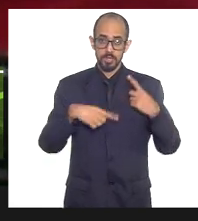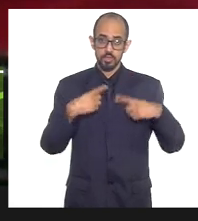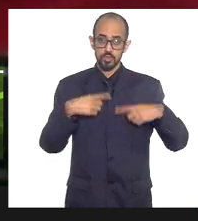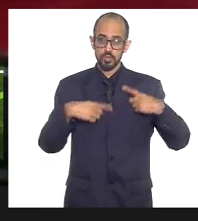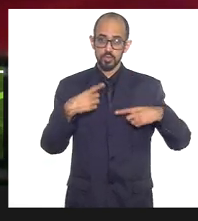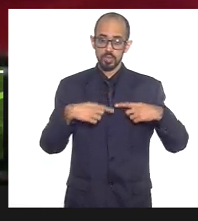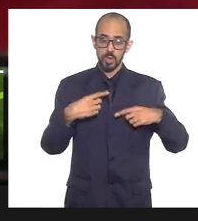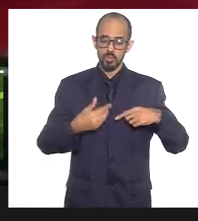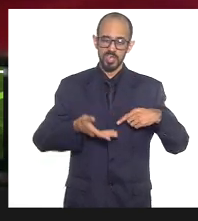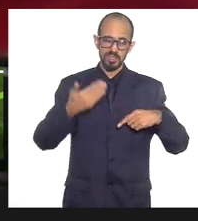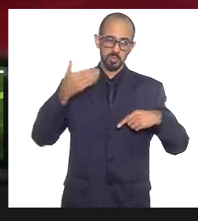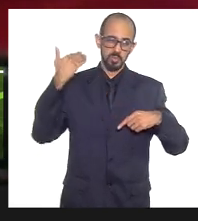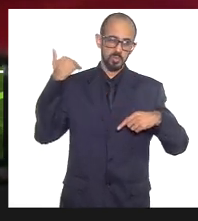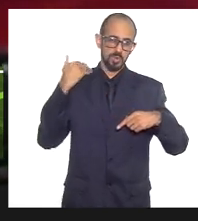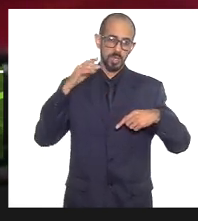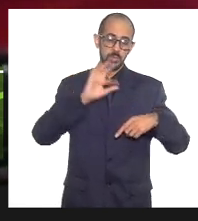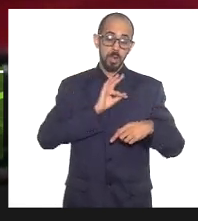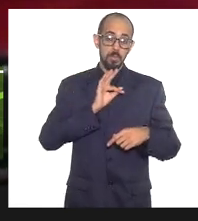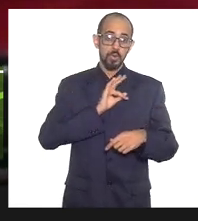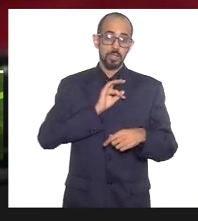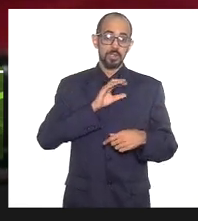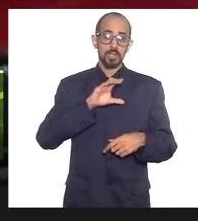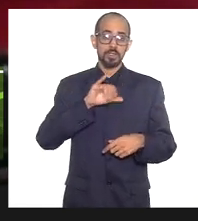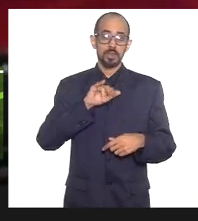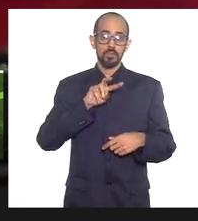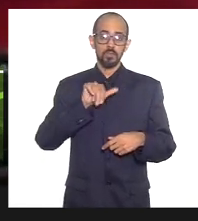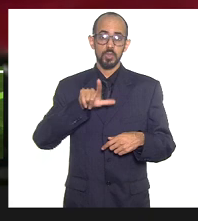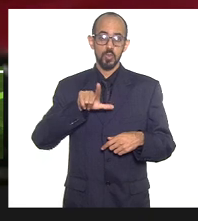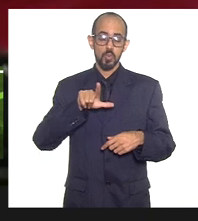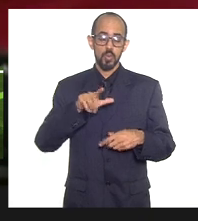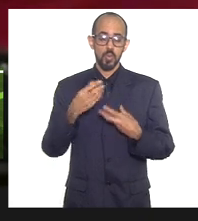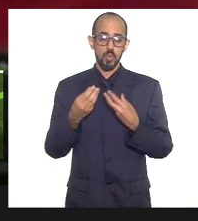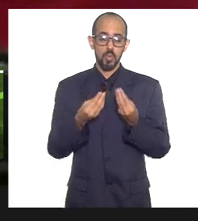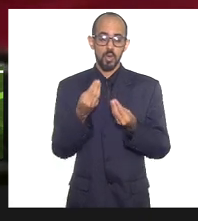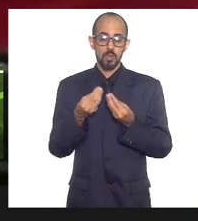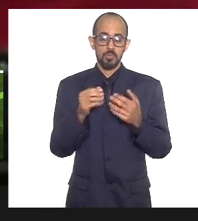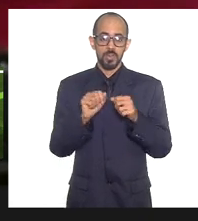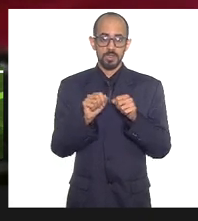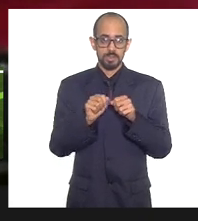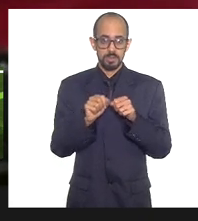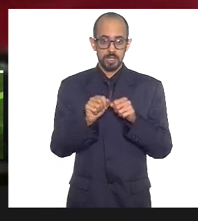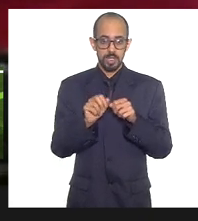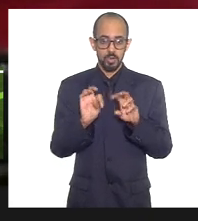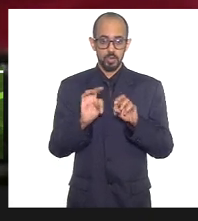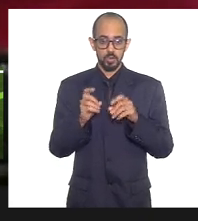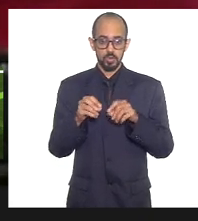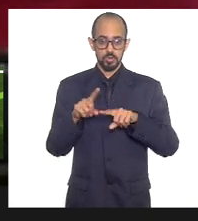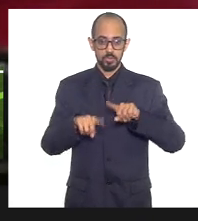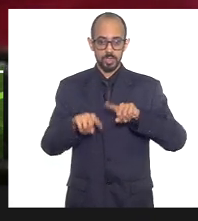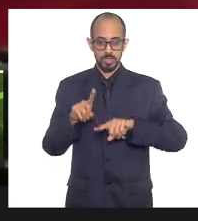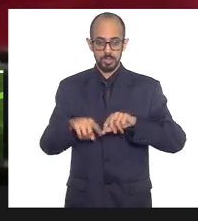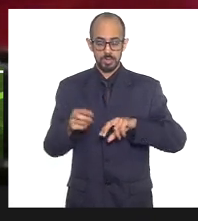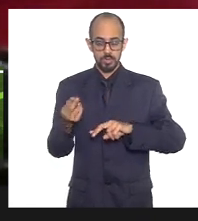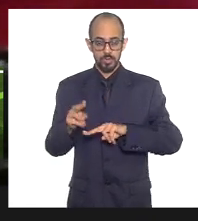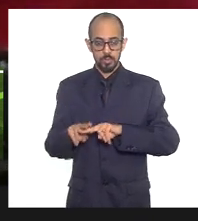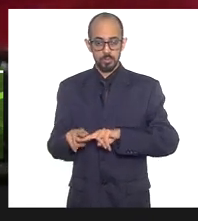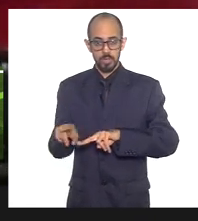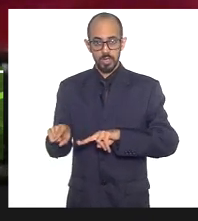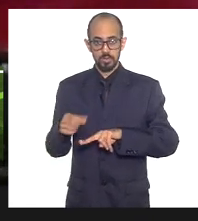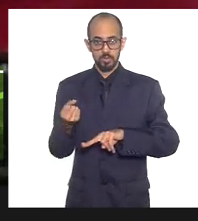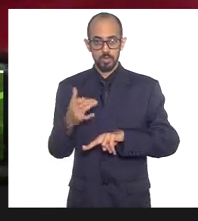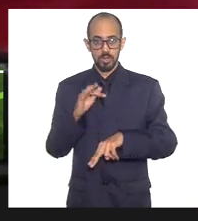fio na polícia civil era o que fazer com as peças que foram apreendidas quando a polícia